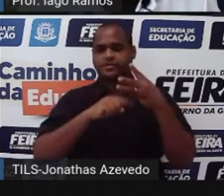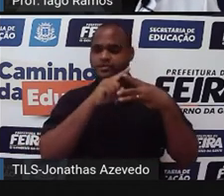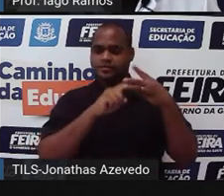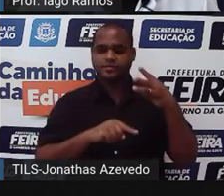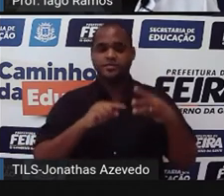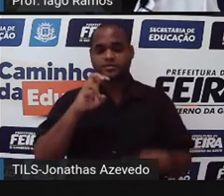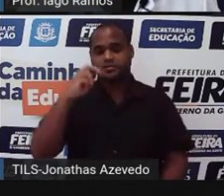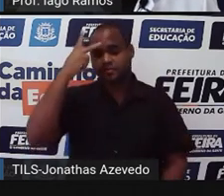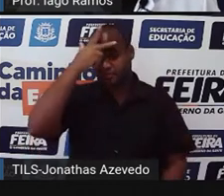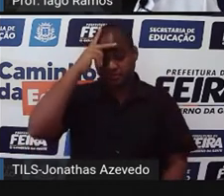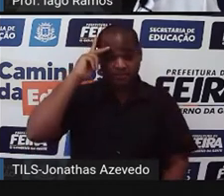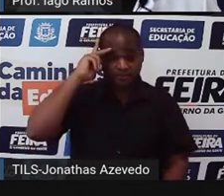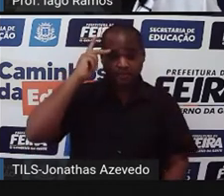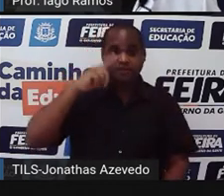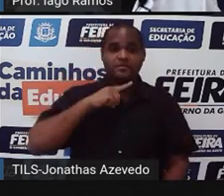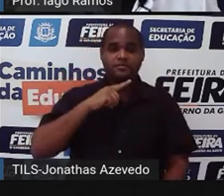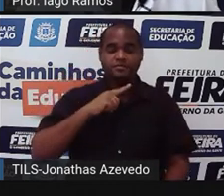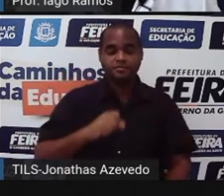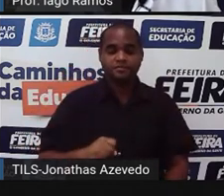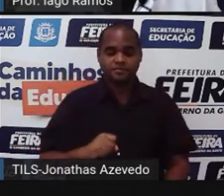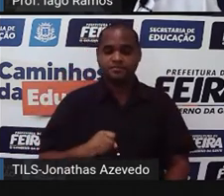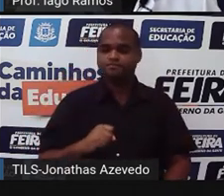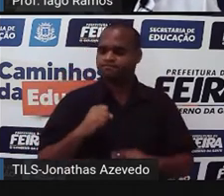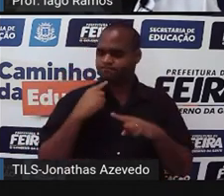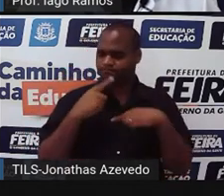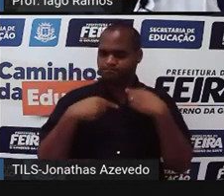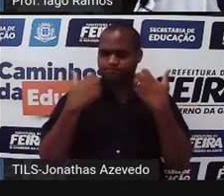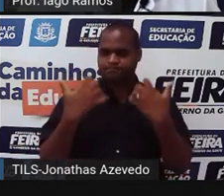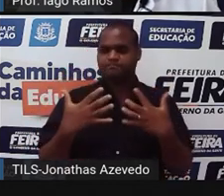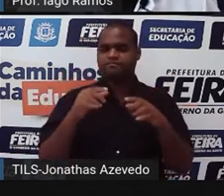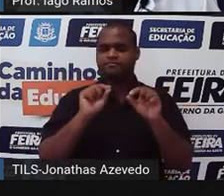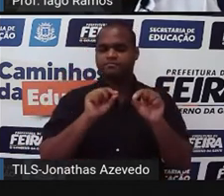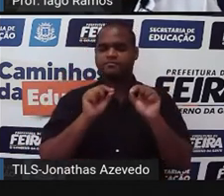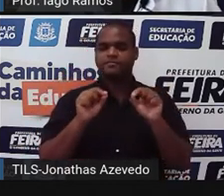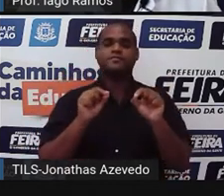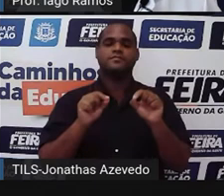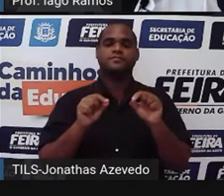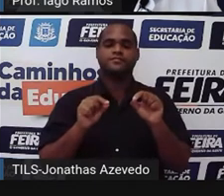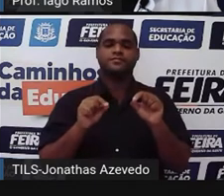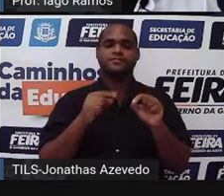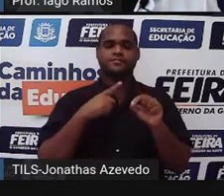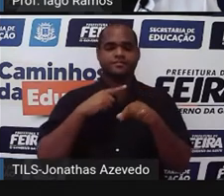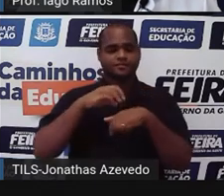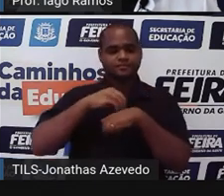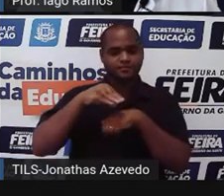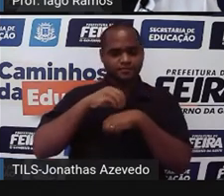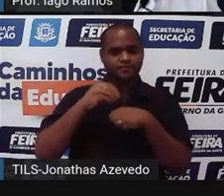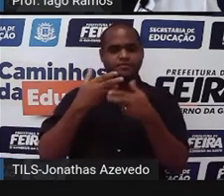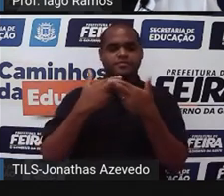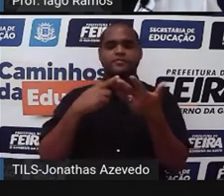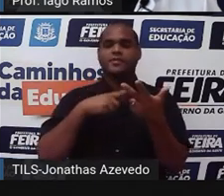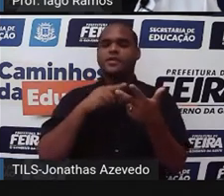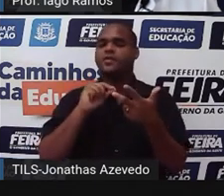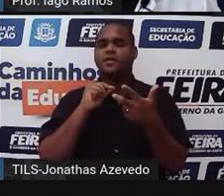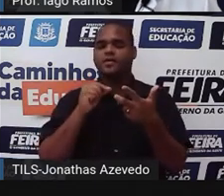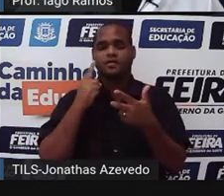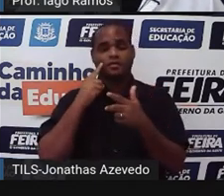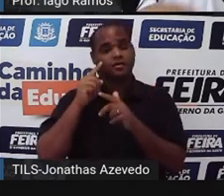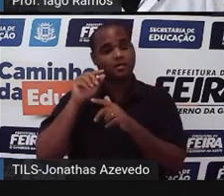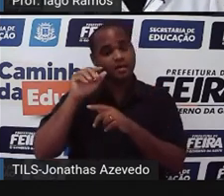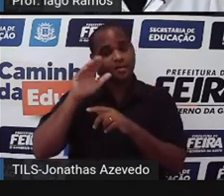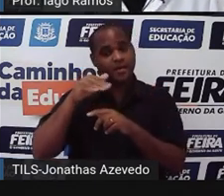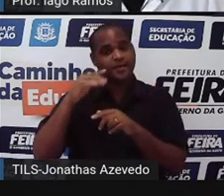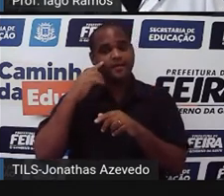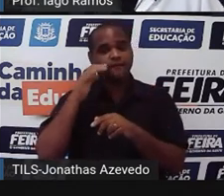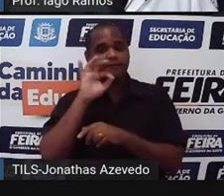Cinco pessoas. Depois, o é que a gente vai fazer? Vamos pegar essa parte aqui, ó, que faz parte